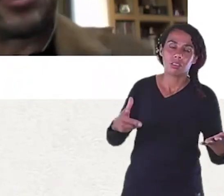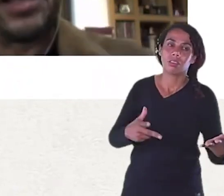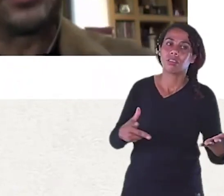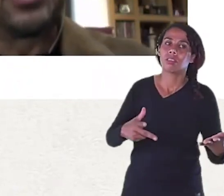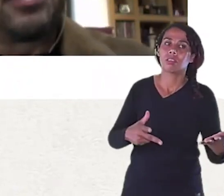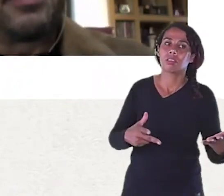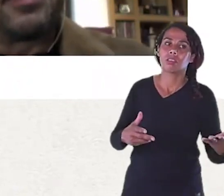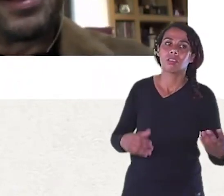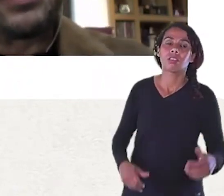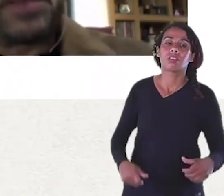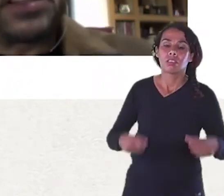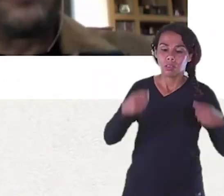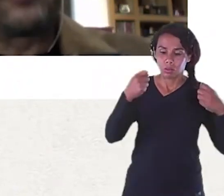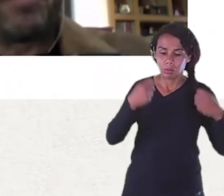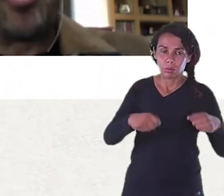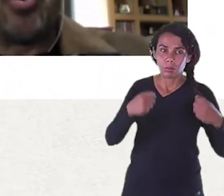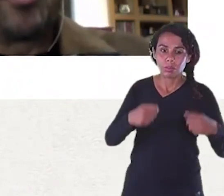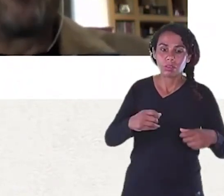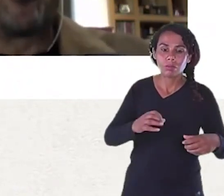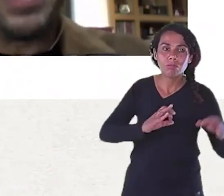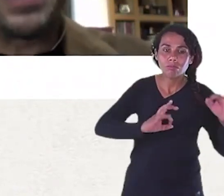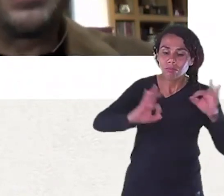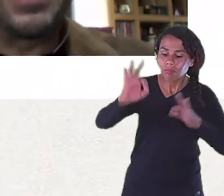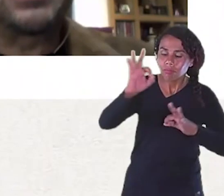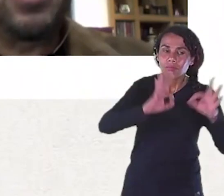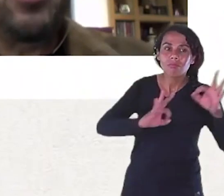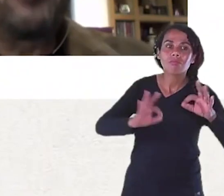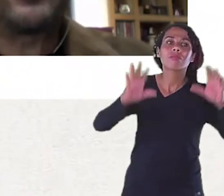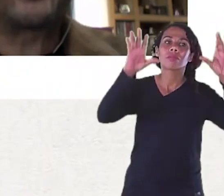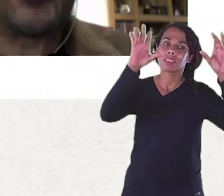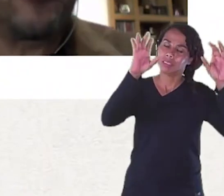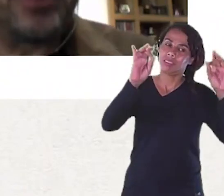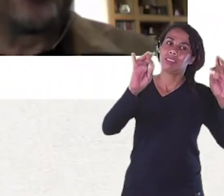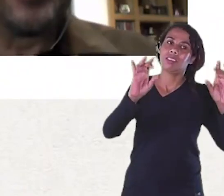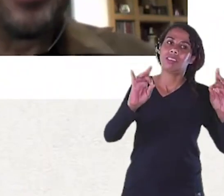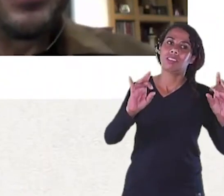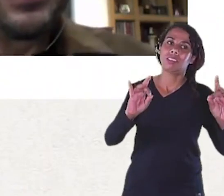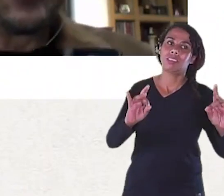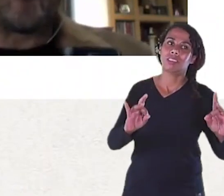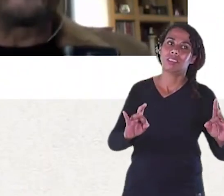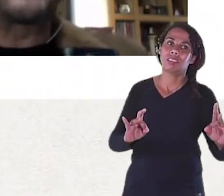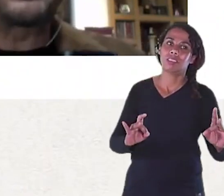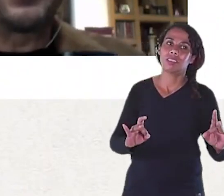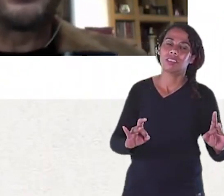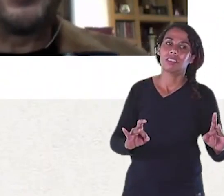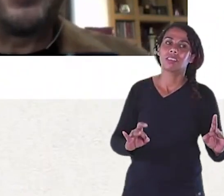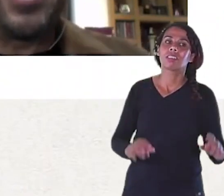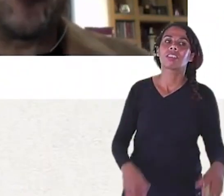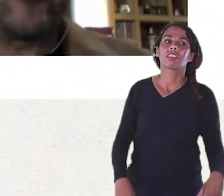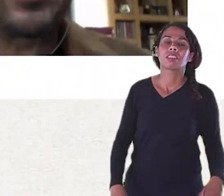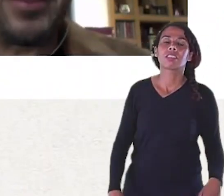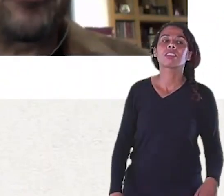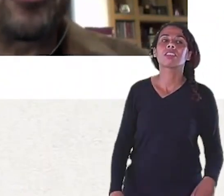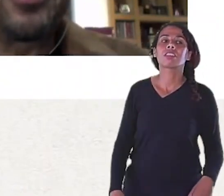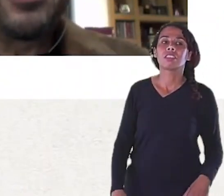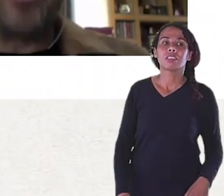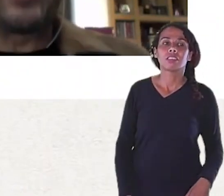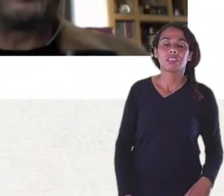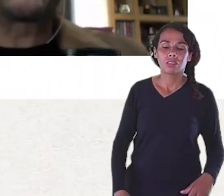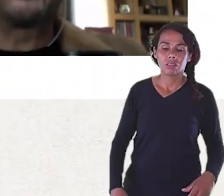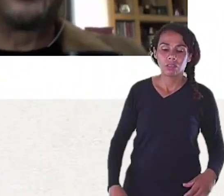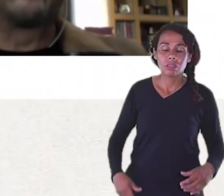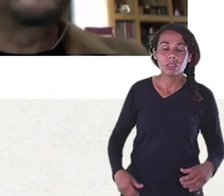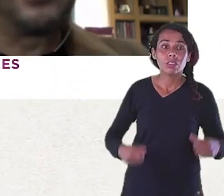uma velocidade Específica Maior Porque aquele desenho Faz cortar o vento Quando você senta nele Ele é confortável